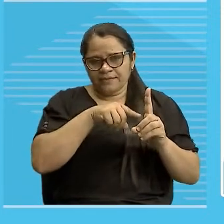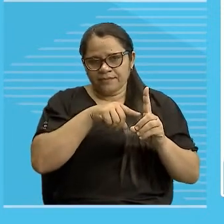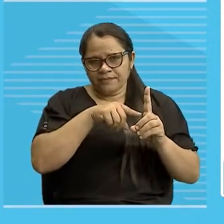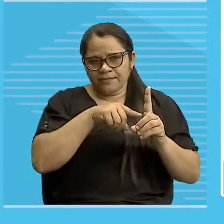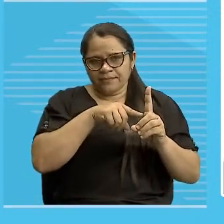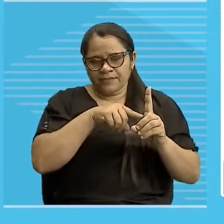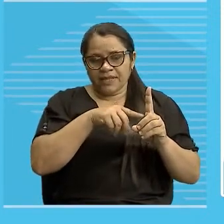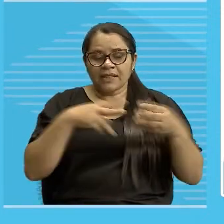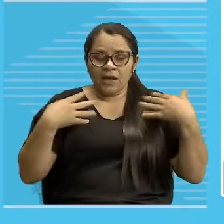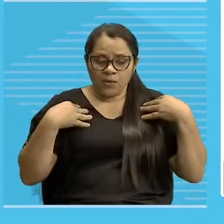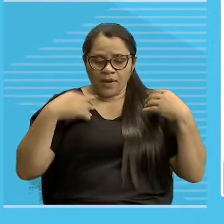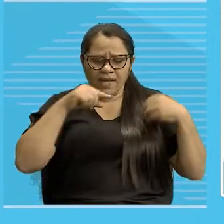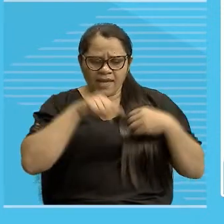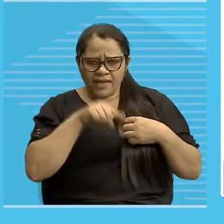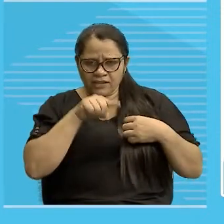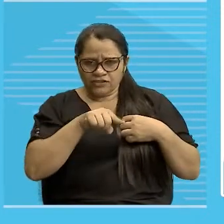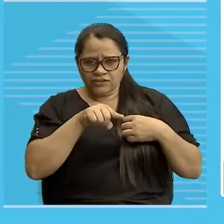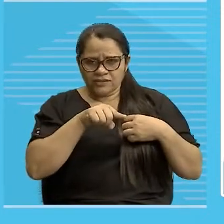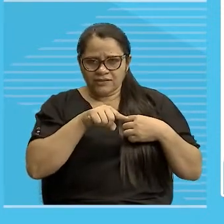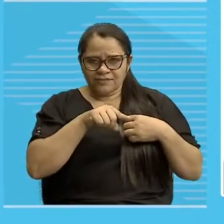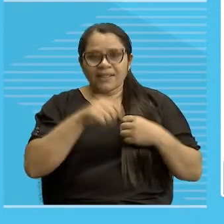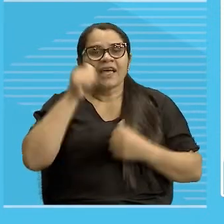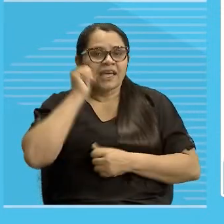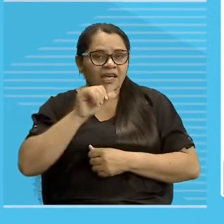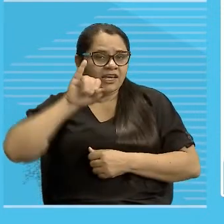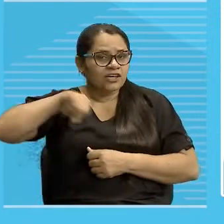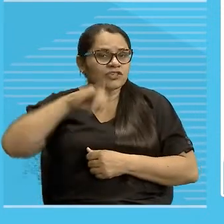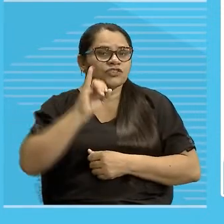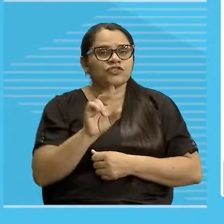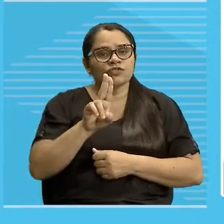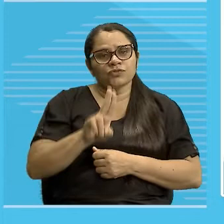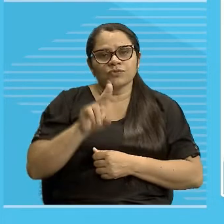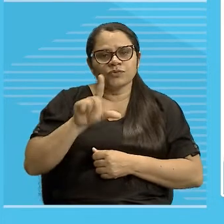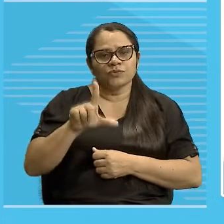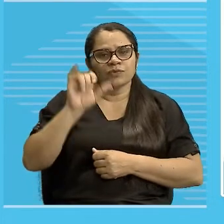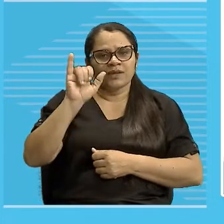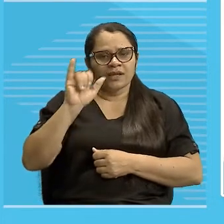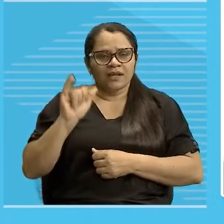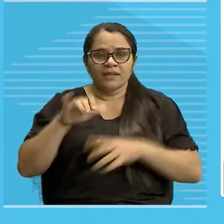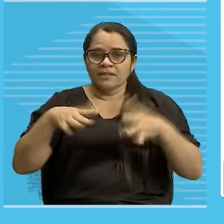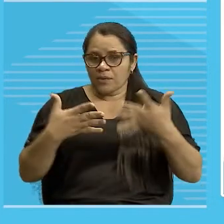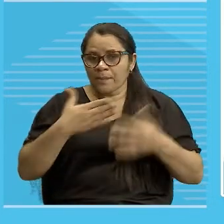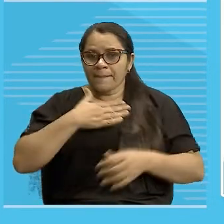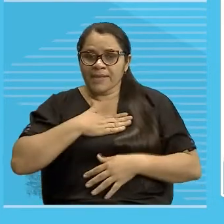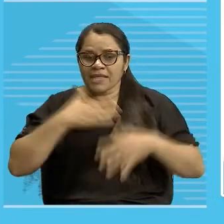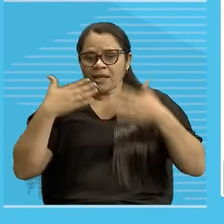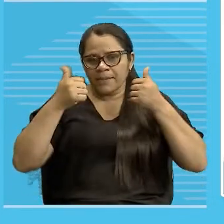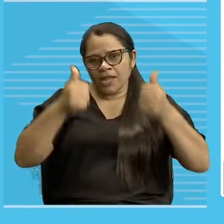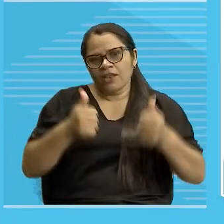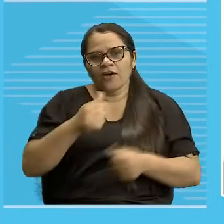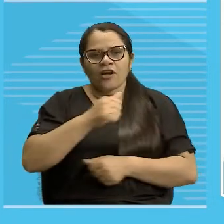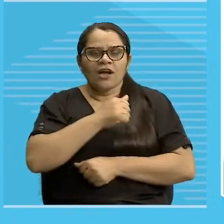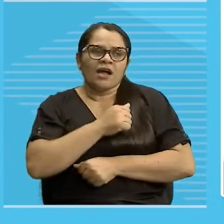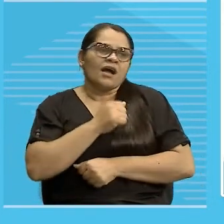aí eu digo, esta é Júlia, minha melhor amiga, você já conhecia? Tá vendo?